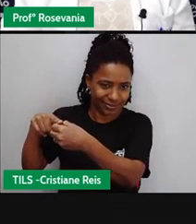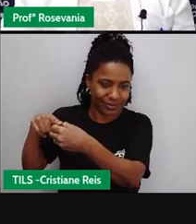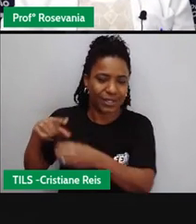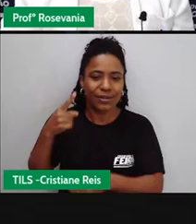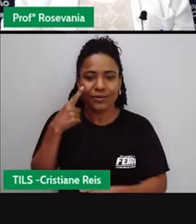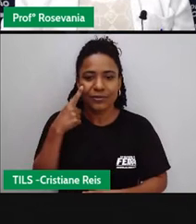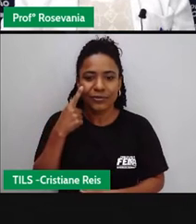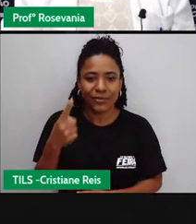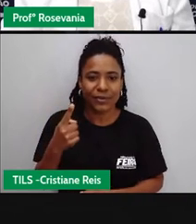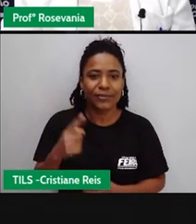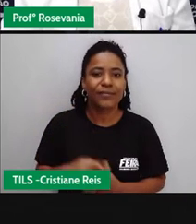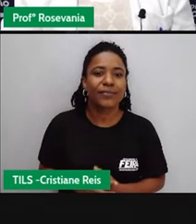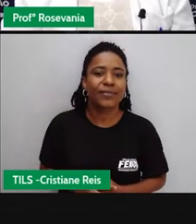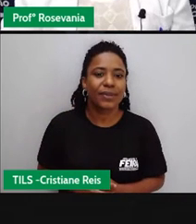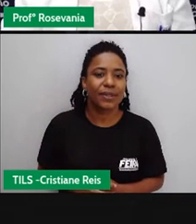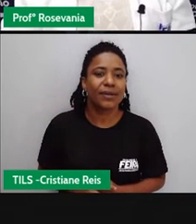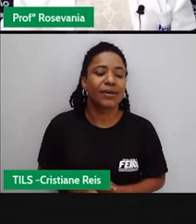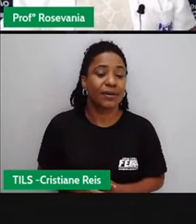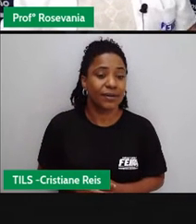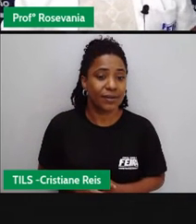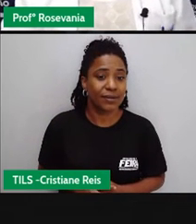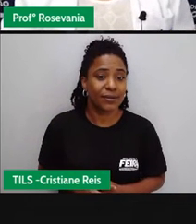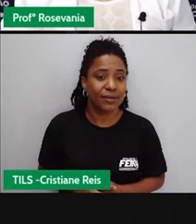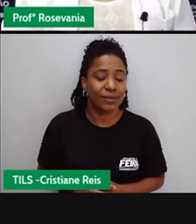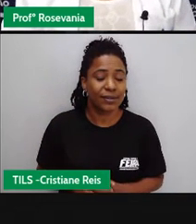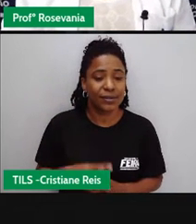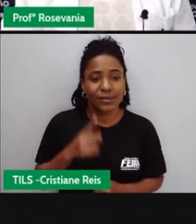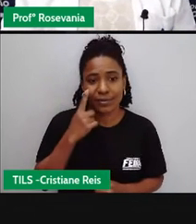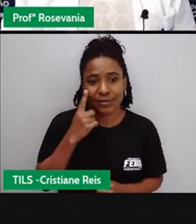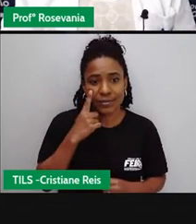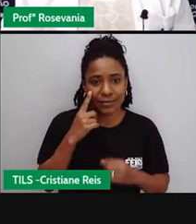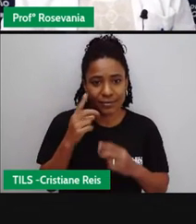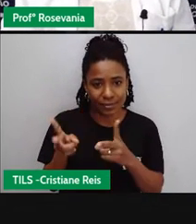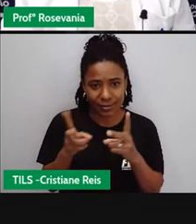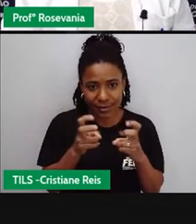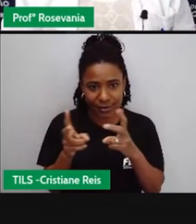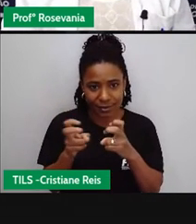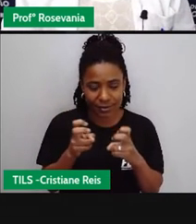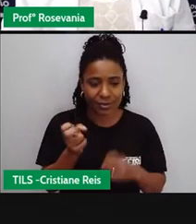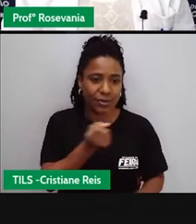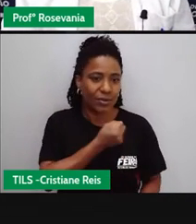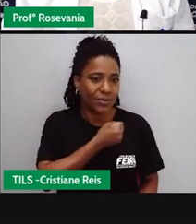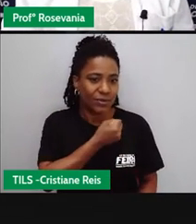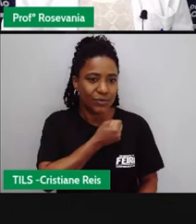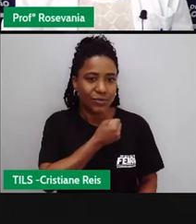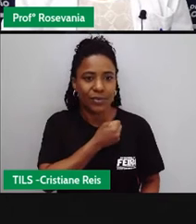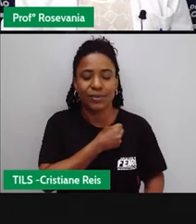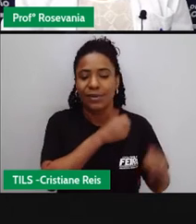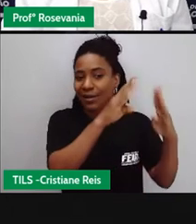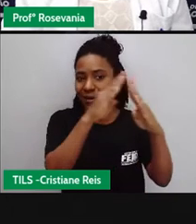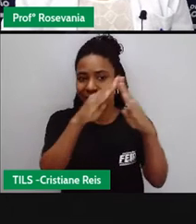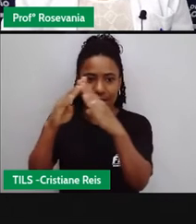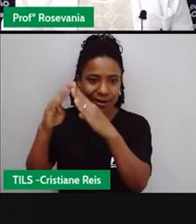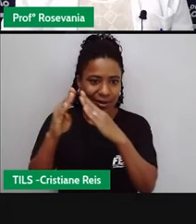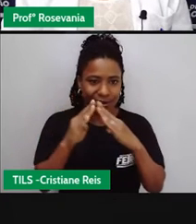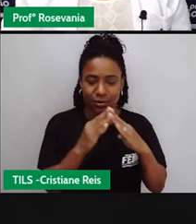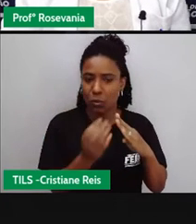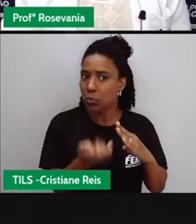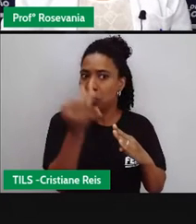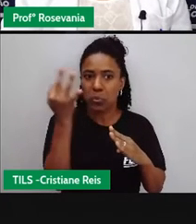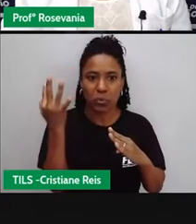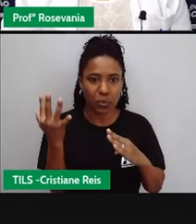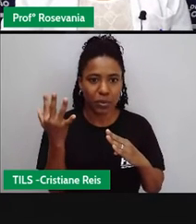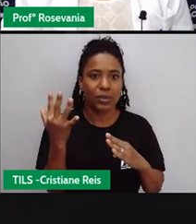observa isso, a gente percebe que o número, né, de domicílios com acesso à internet são dados em